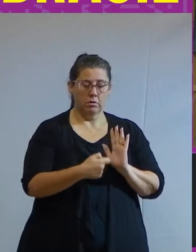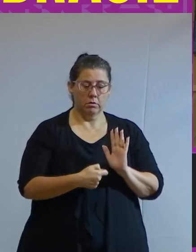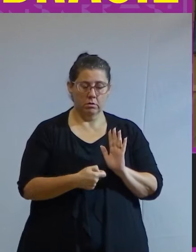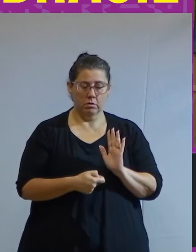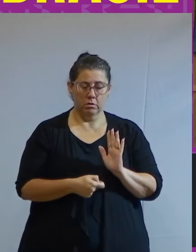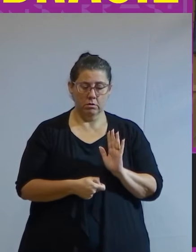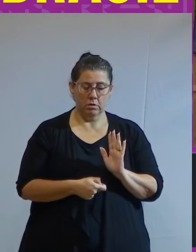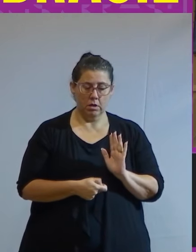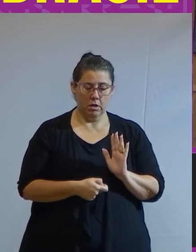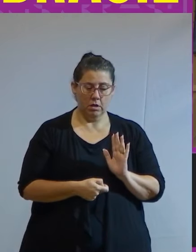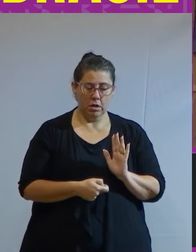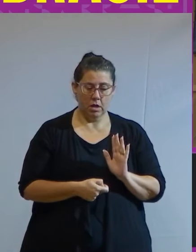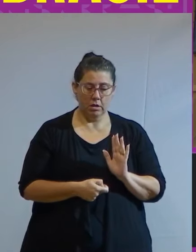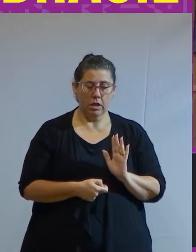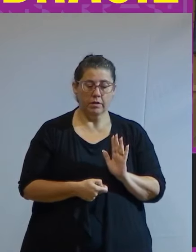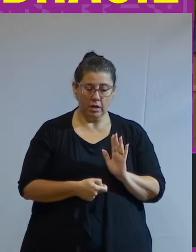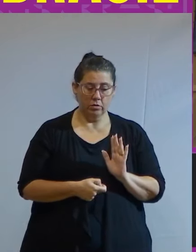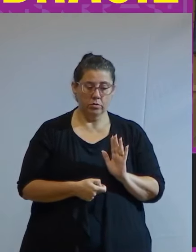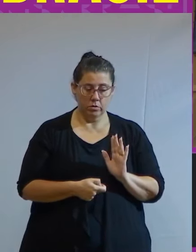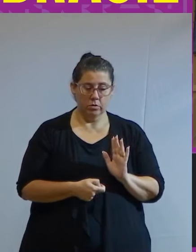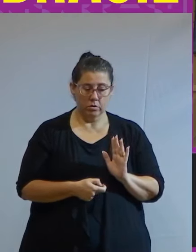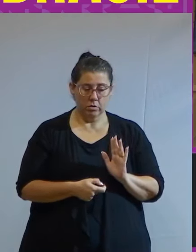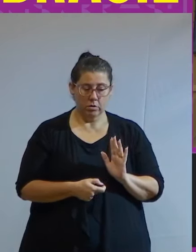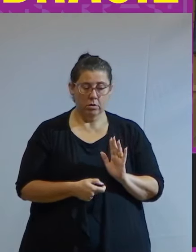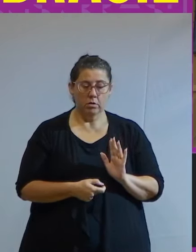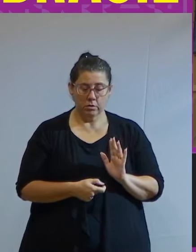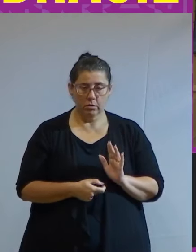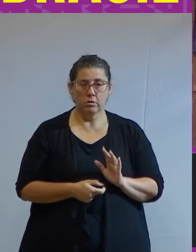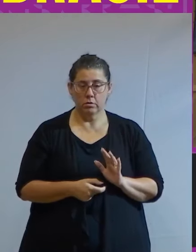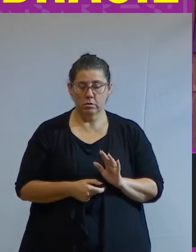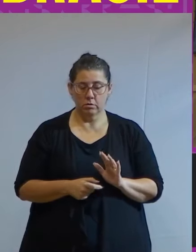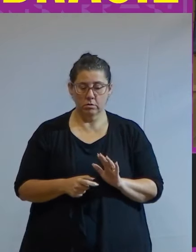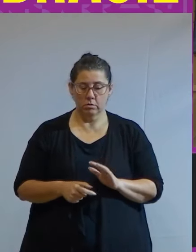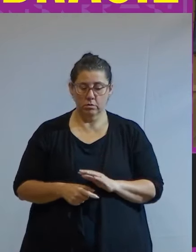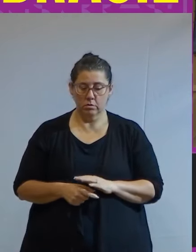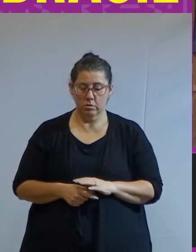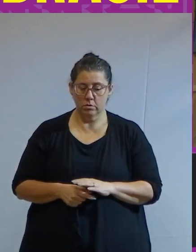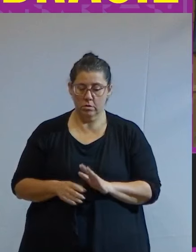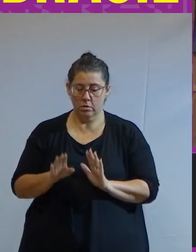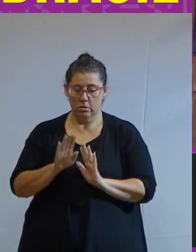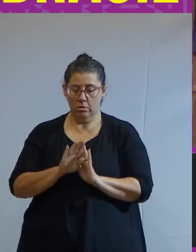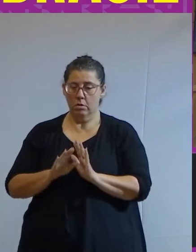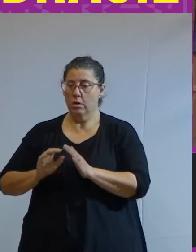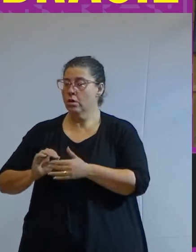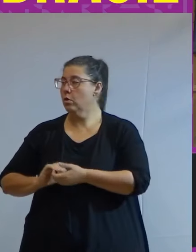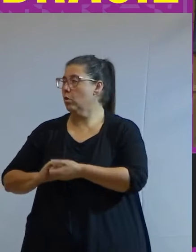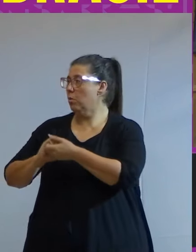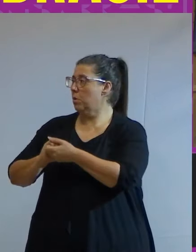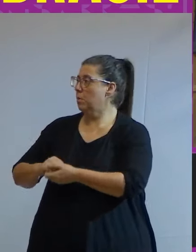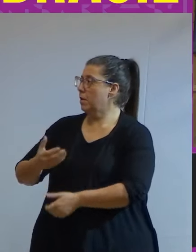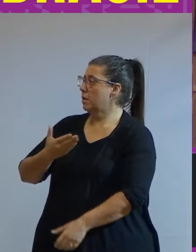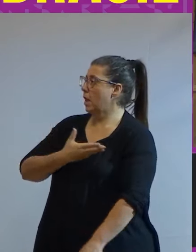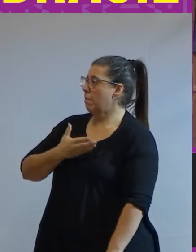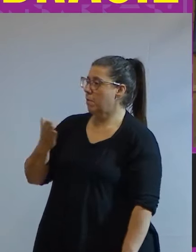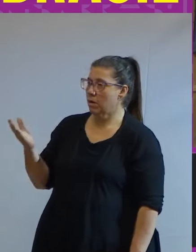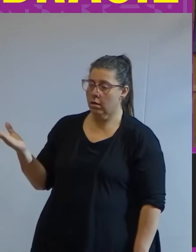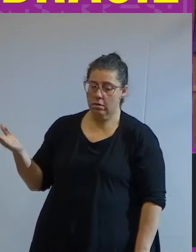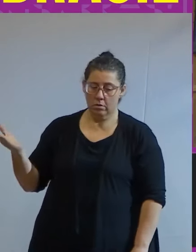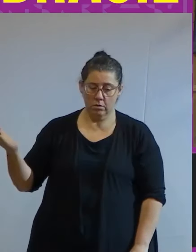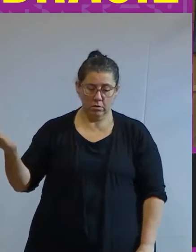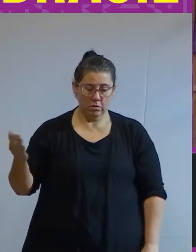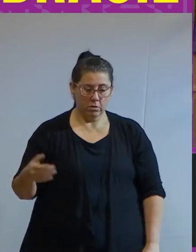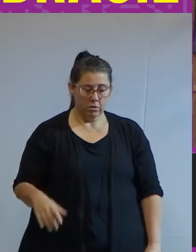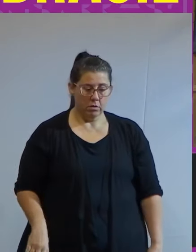protocolo normal dessas ocasiões que é de cumprimentar os meus colegas de mesa e